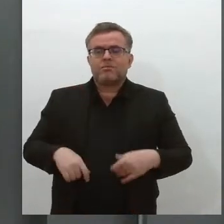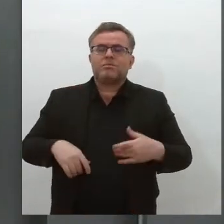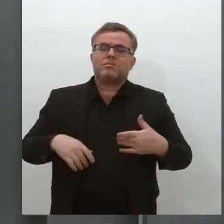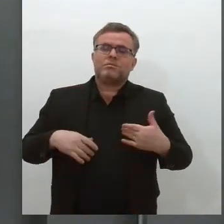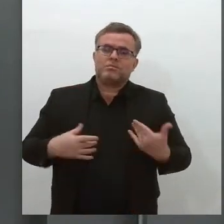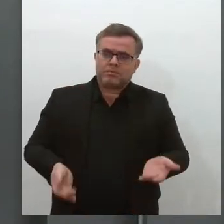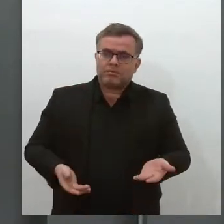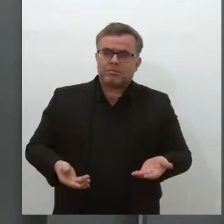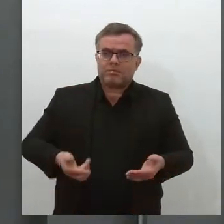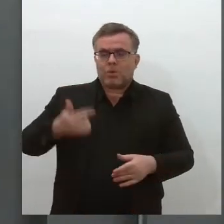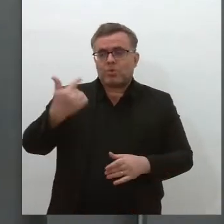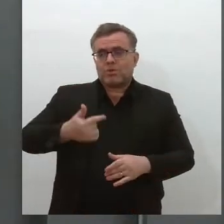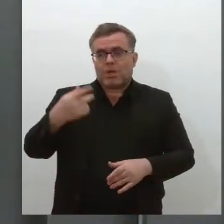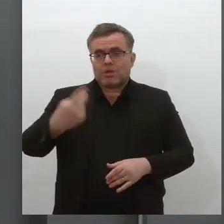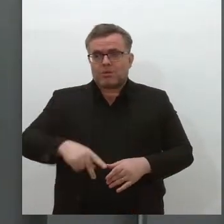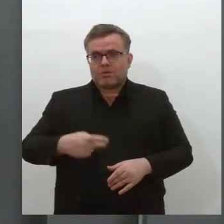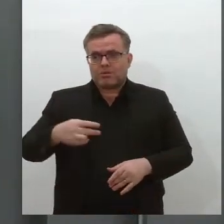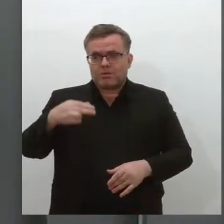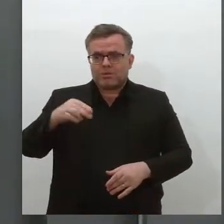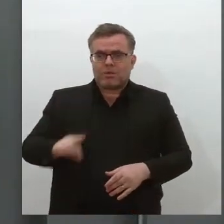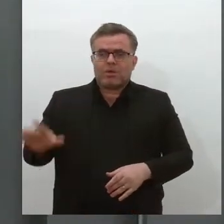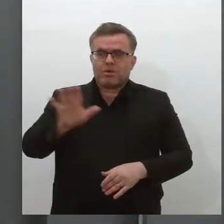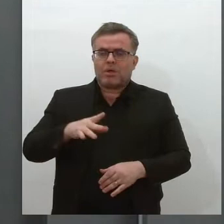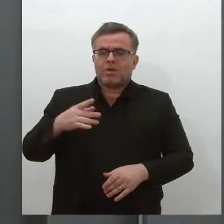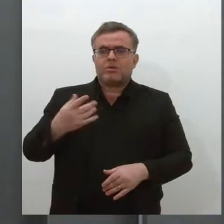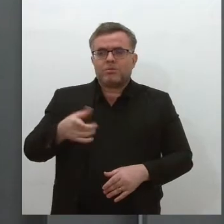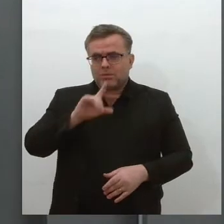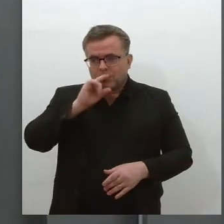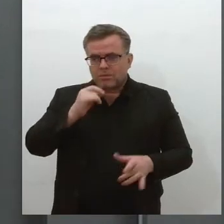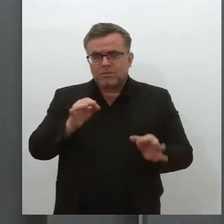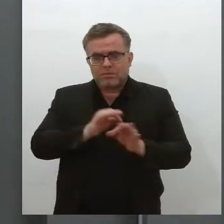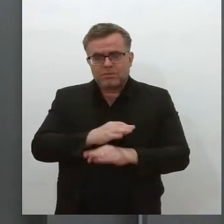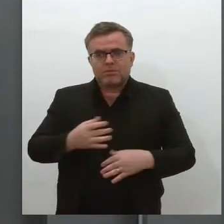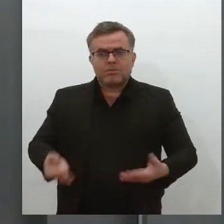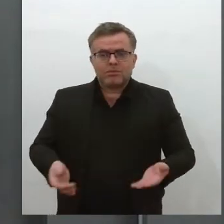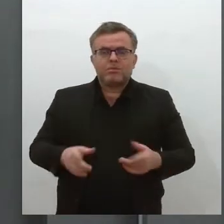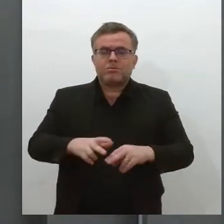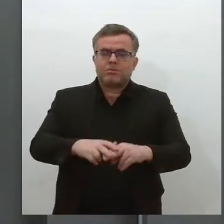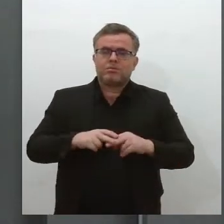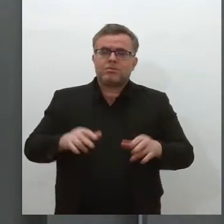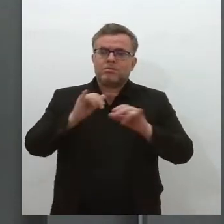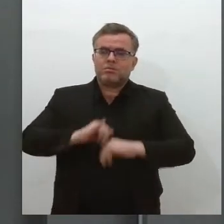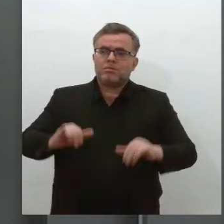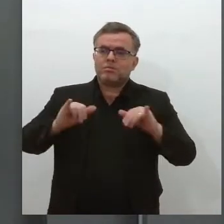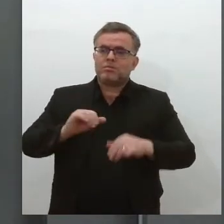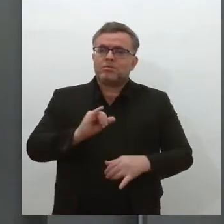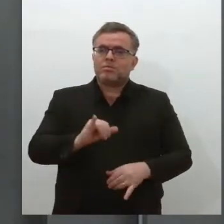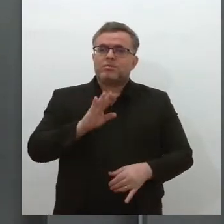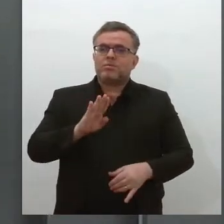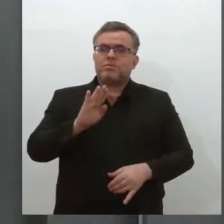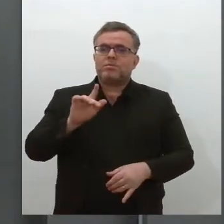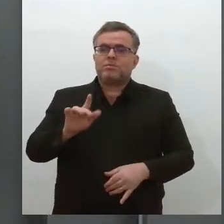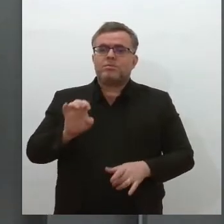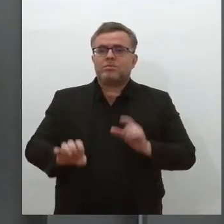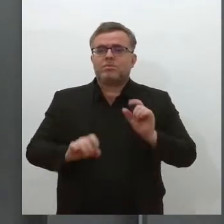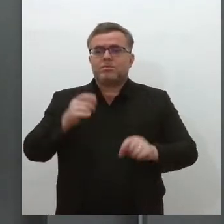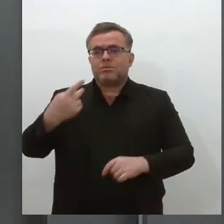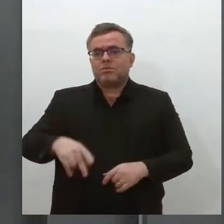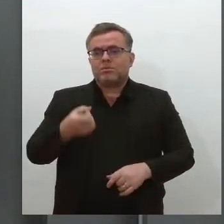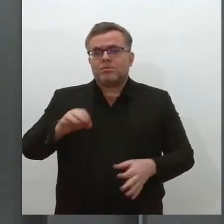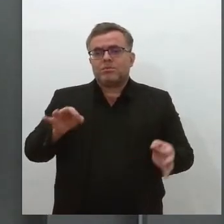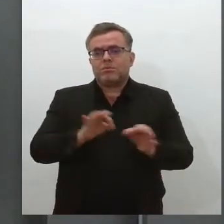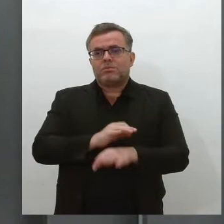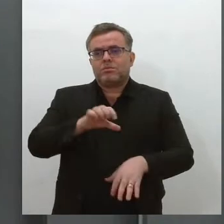apontou o levantamento. De acordo com os dados divulgados pelo IBGE, em Sergipe, 93% dos